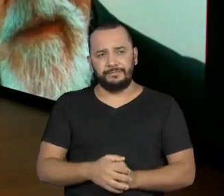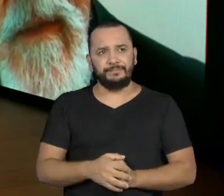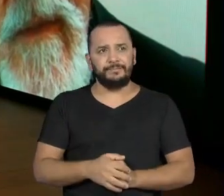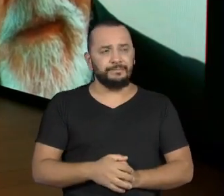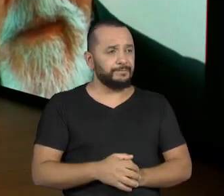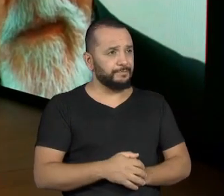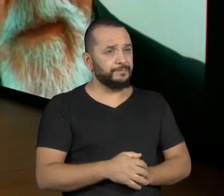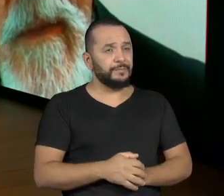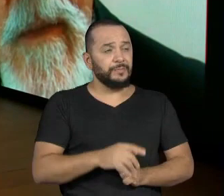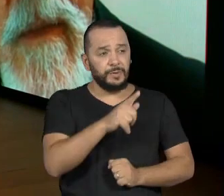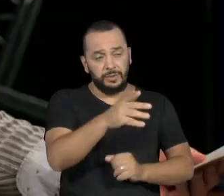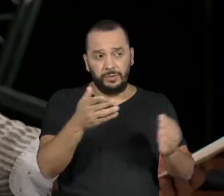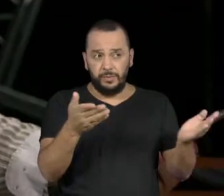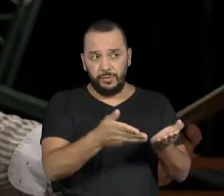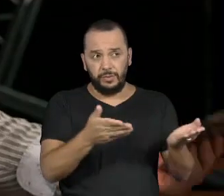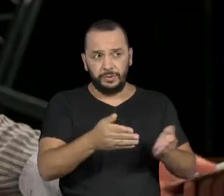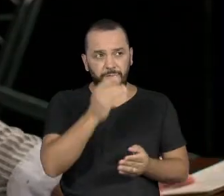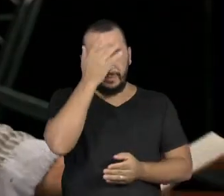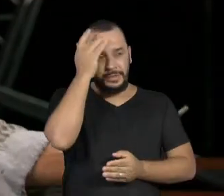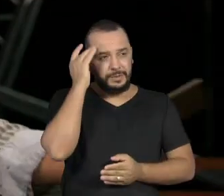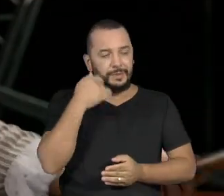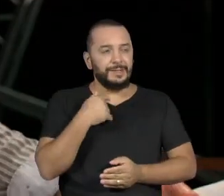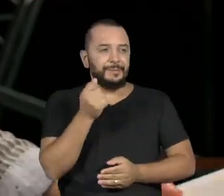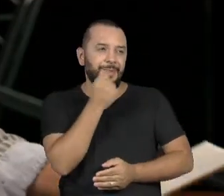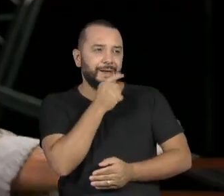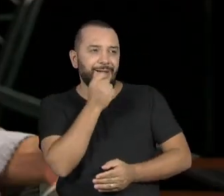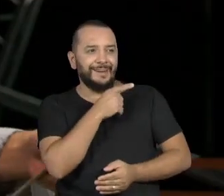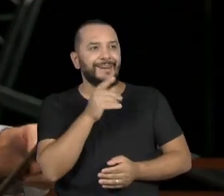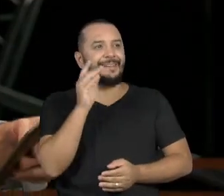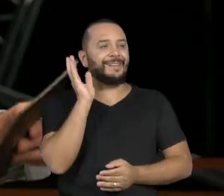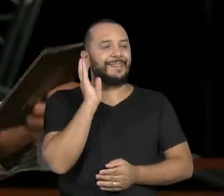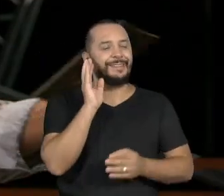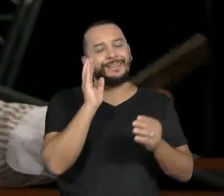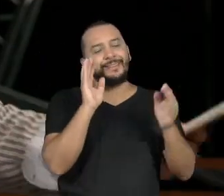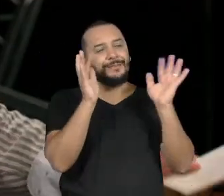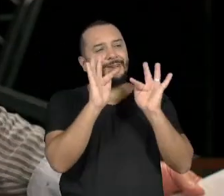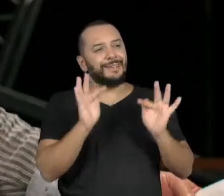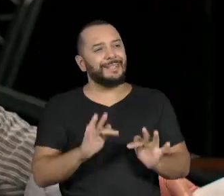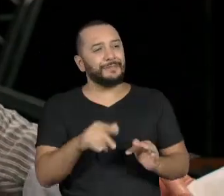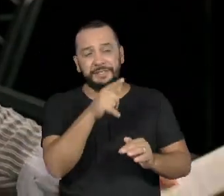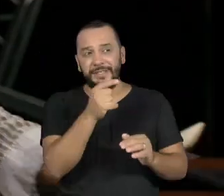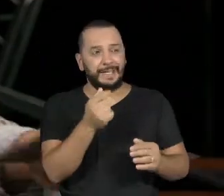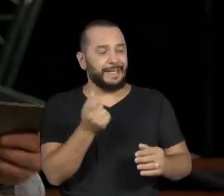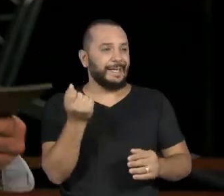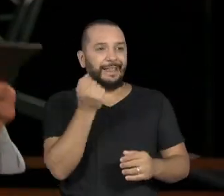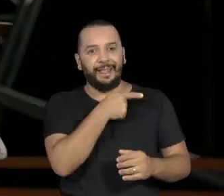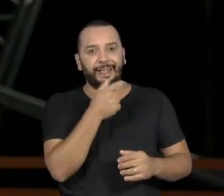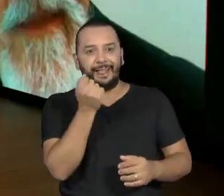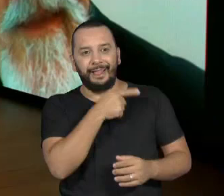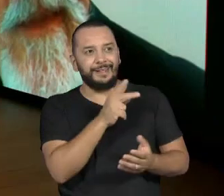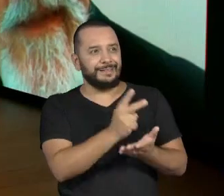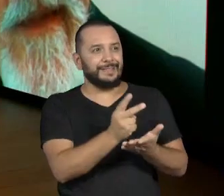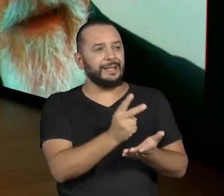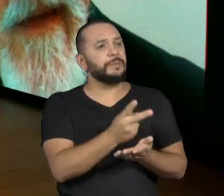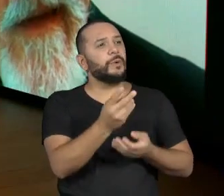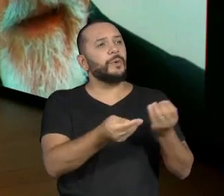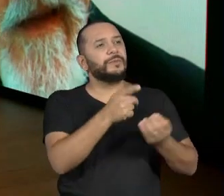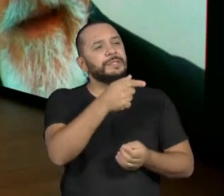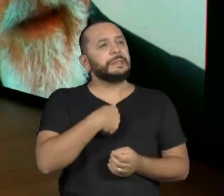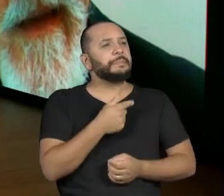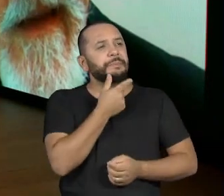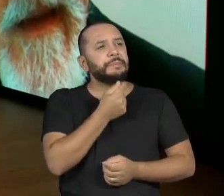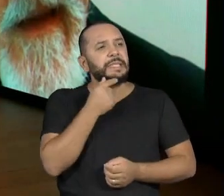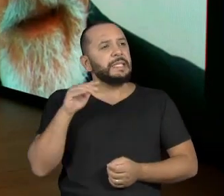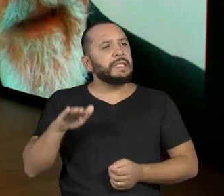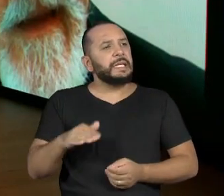hoje, você hoje é uma pessoa bem-humorada, alegre, bem com a vida, piadista, né? Agora, como é que era o menino?